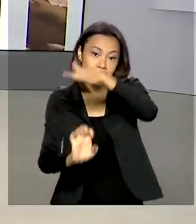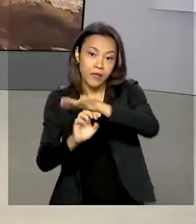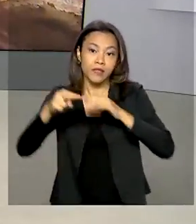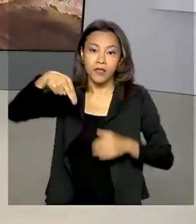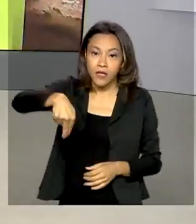5G.